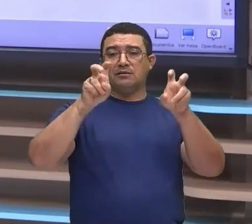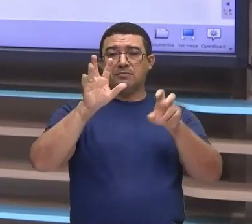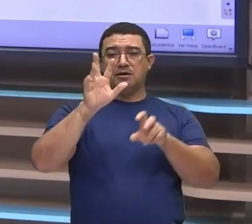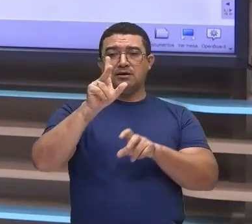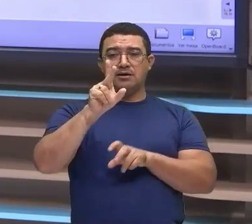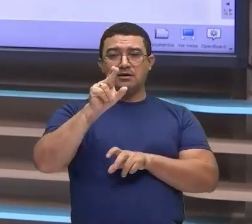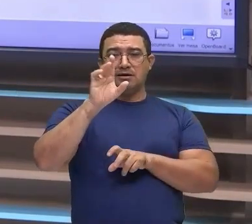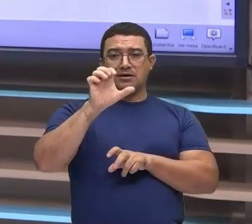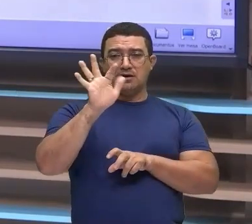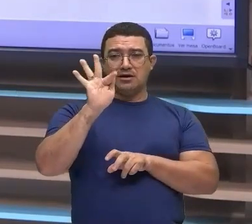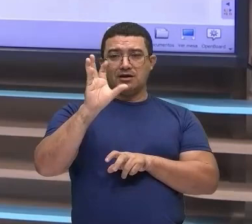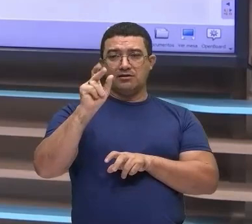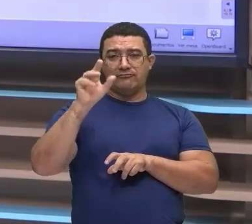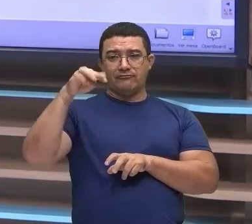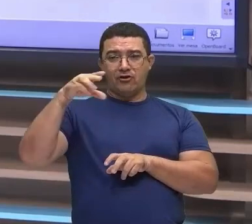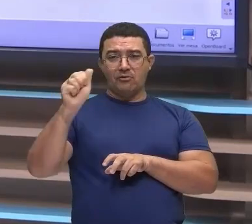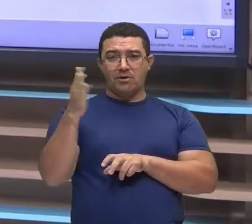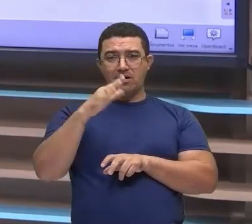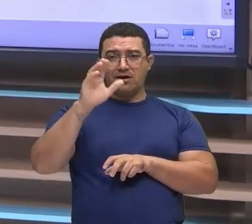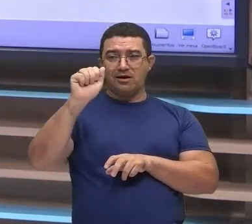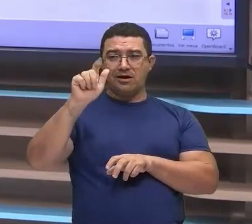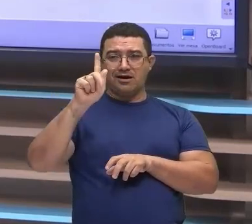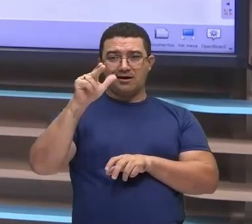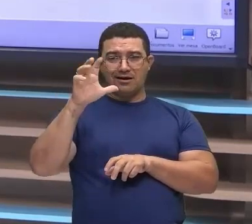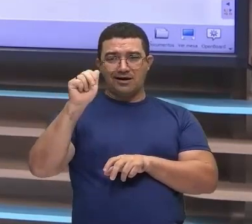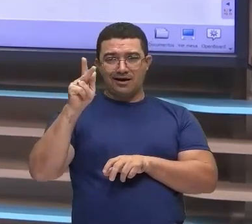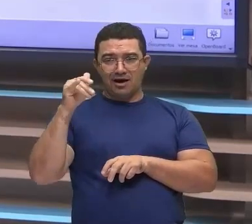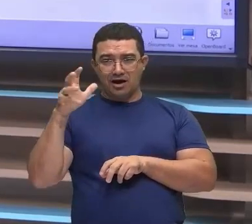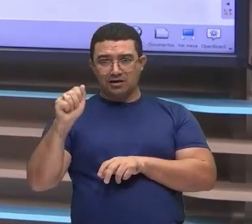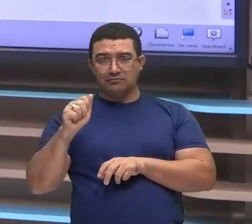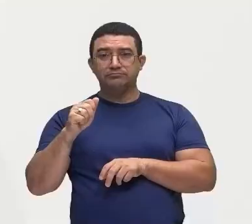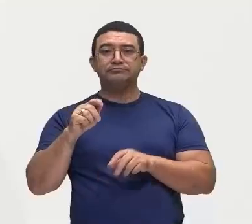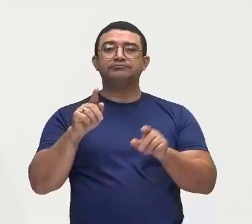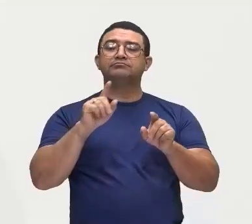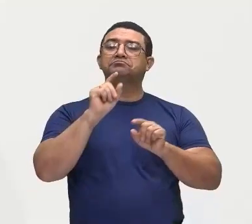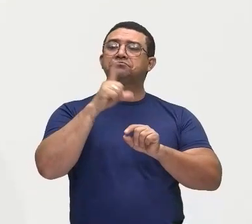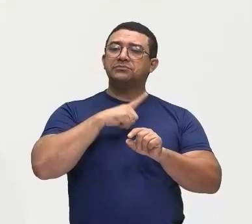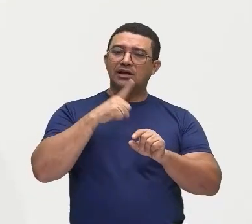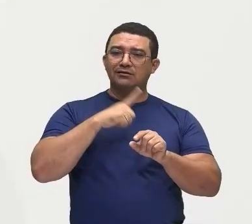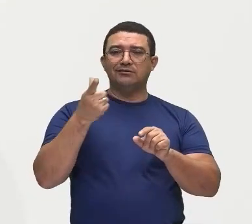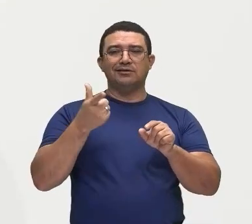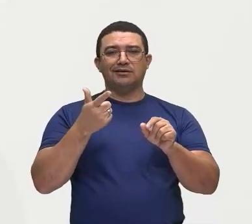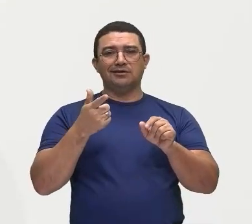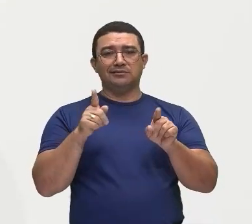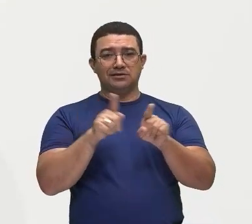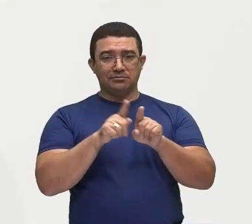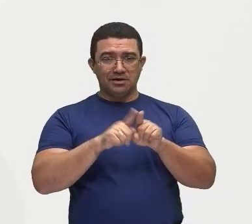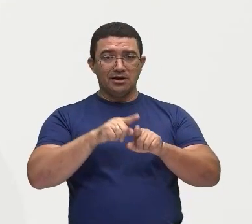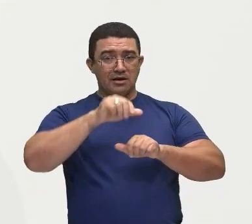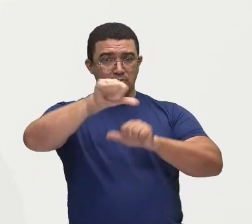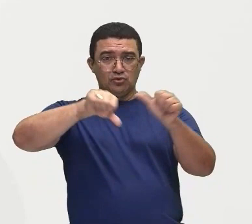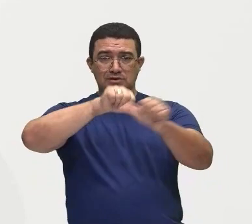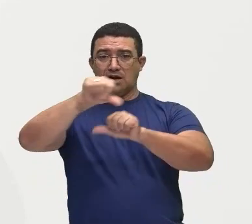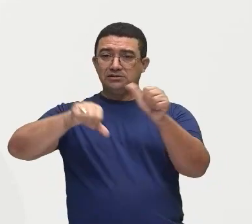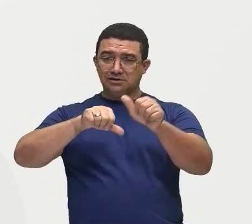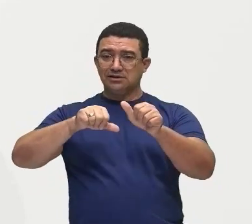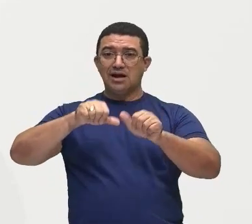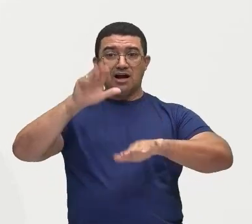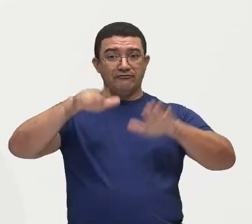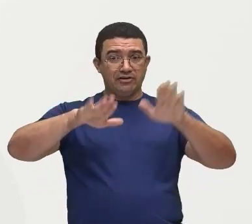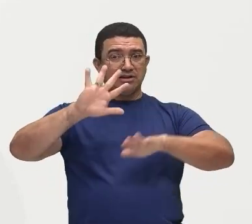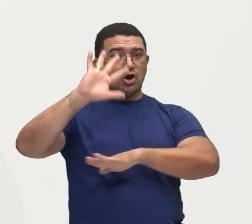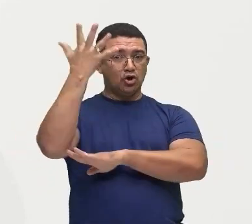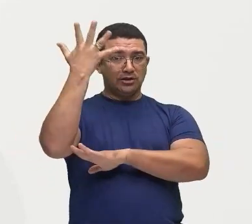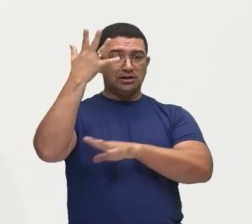nós temos essa redistribuição de terras. Temos também a mudança efetuada pelo Estado, né? Que pode